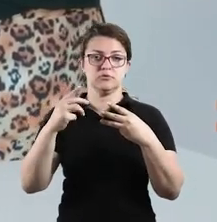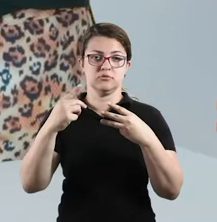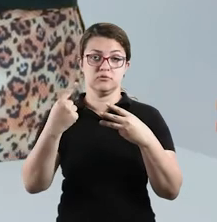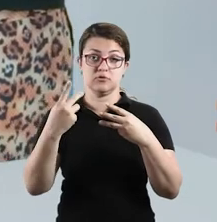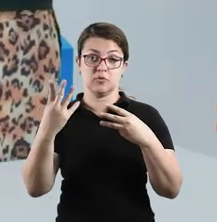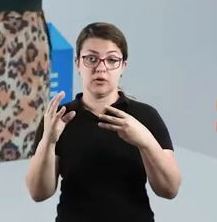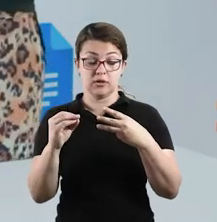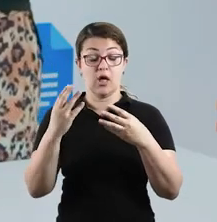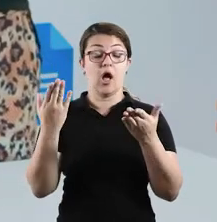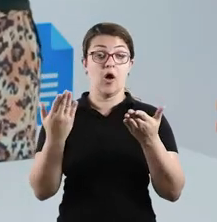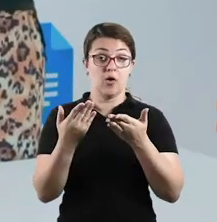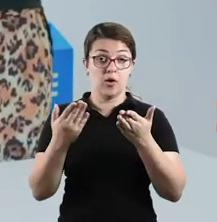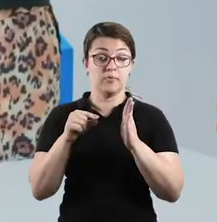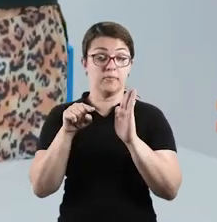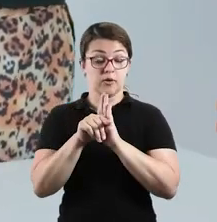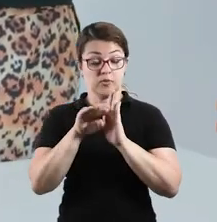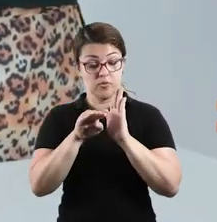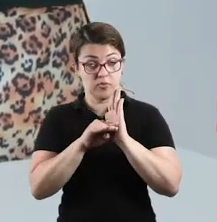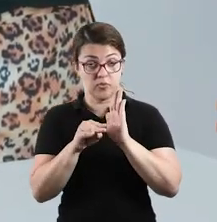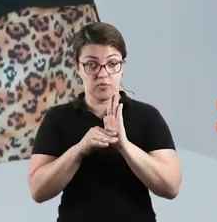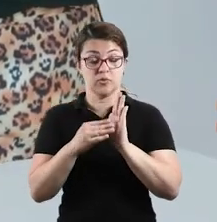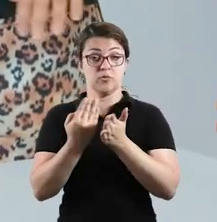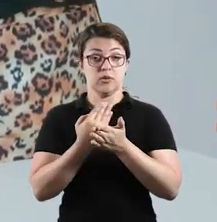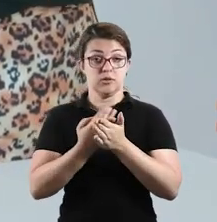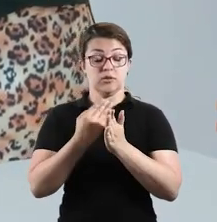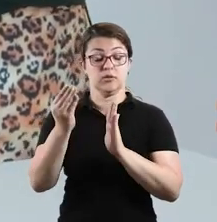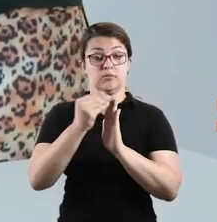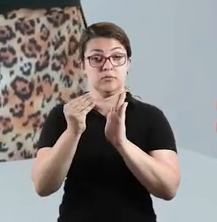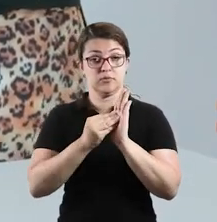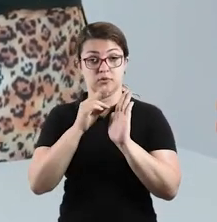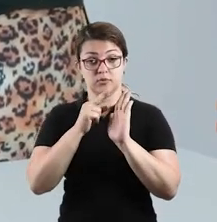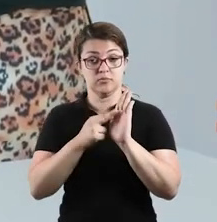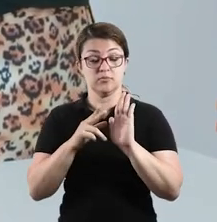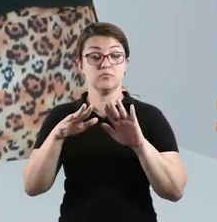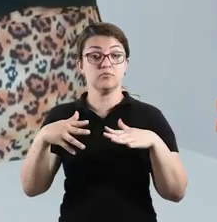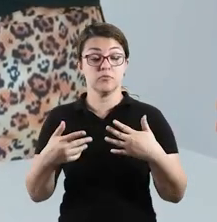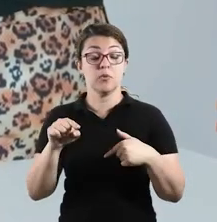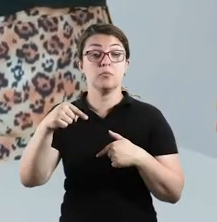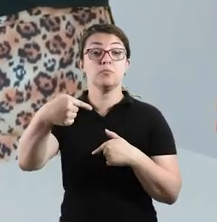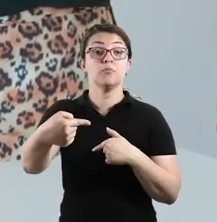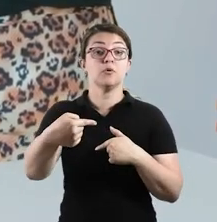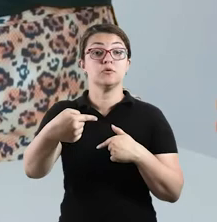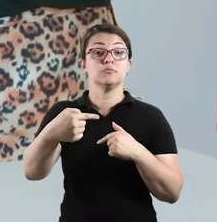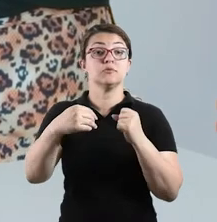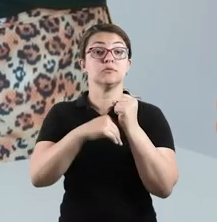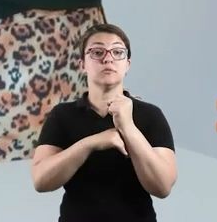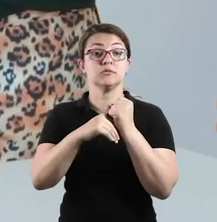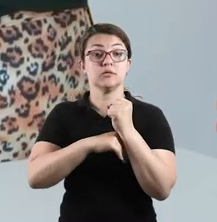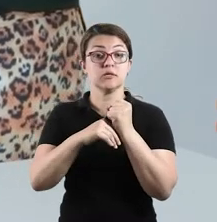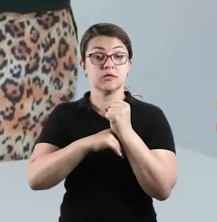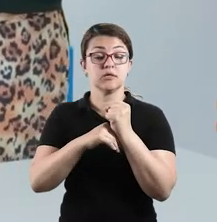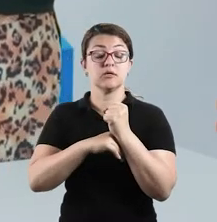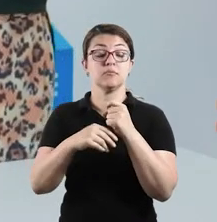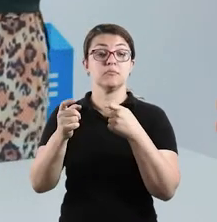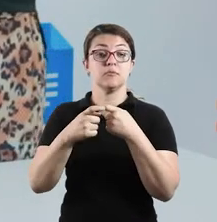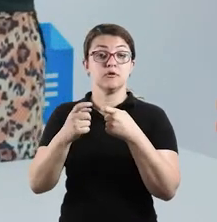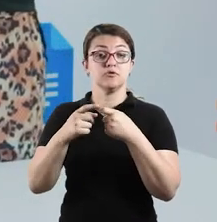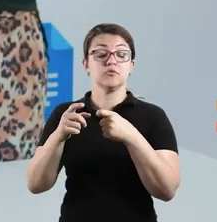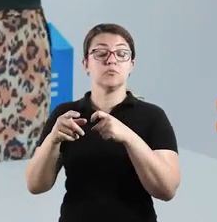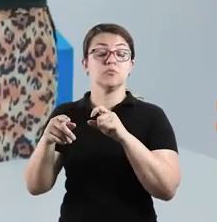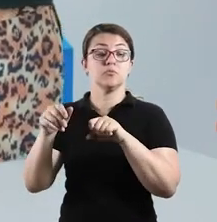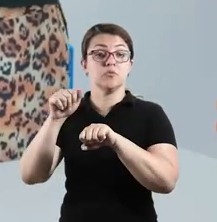Agora, copie as questões do seu caderno e em seguida responda. Quais são as próximas três senhas a serem chamadas para a ortopedia